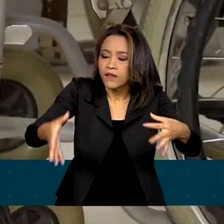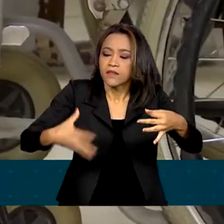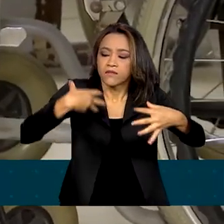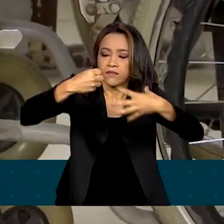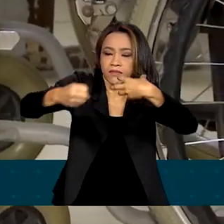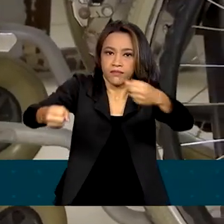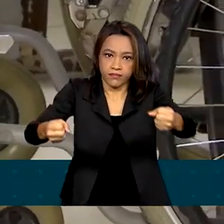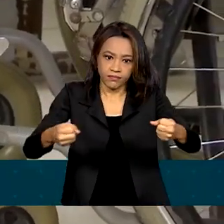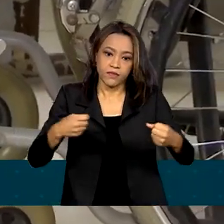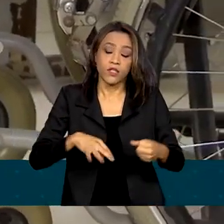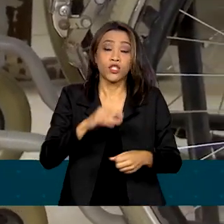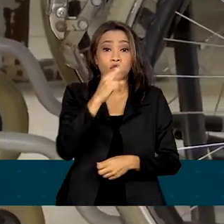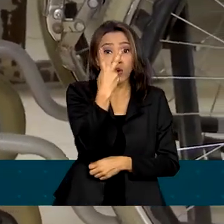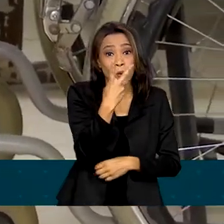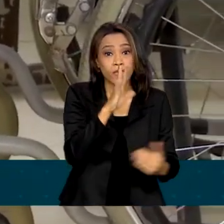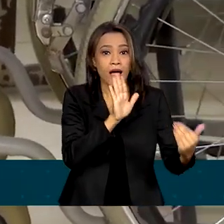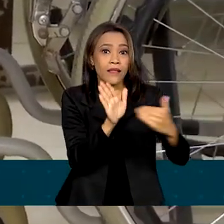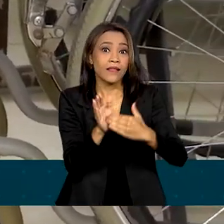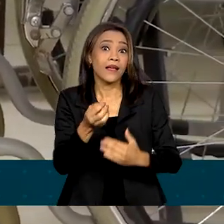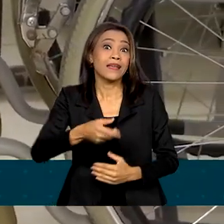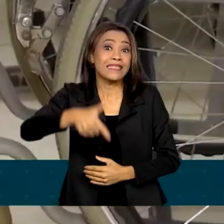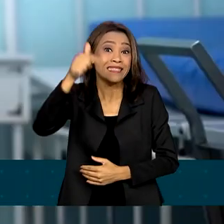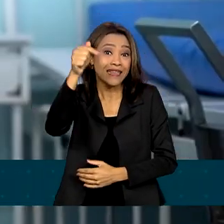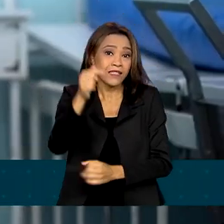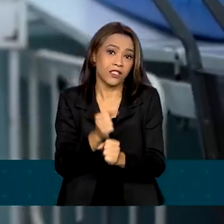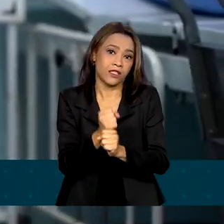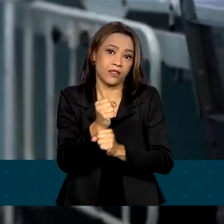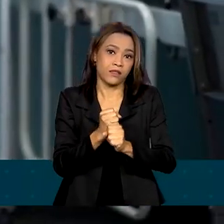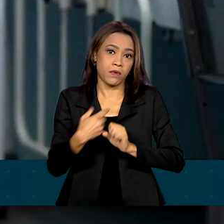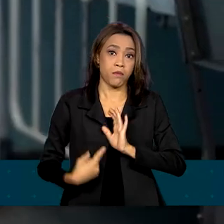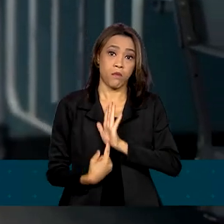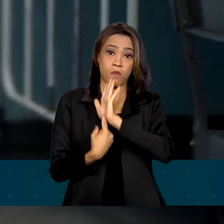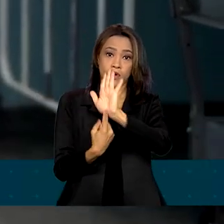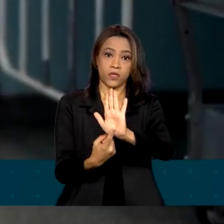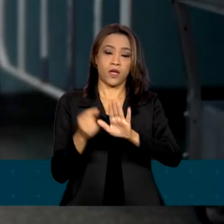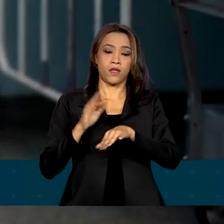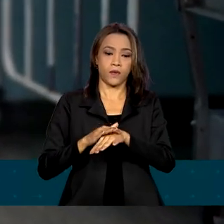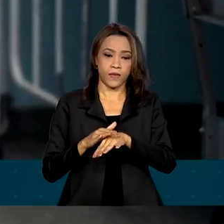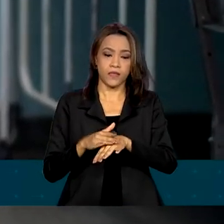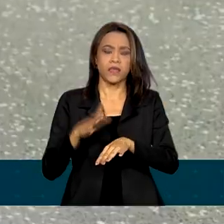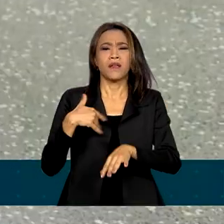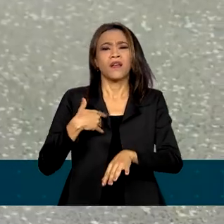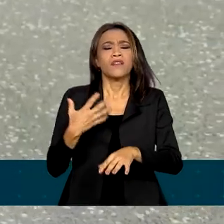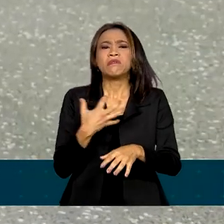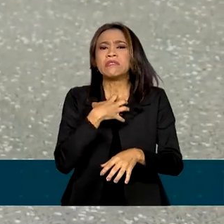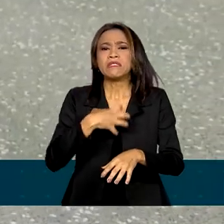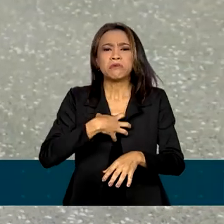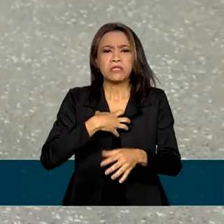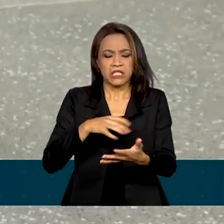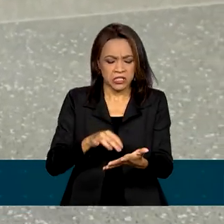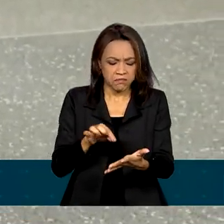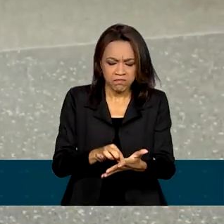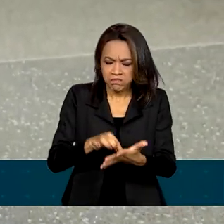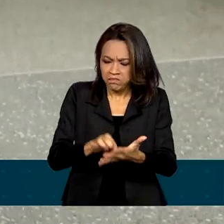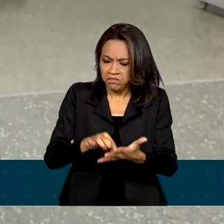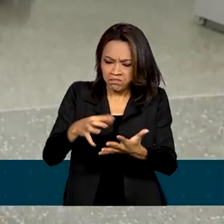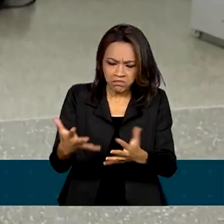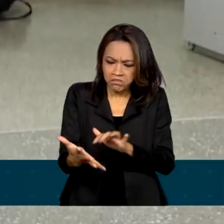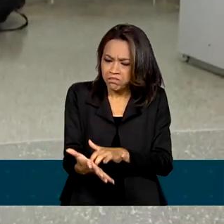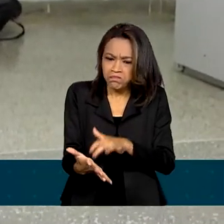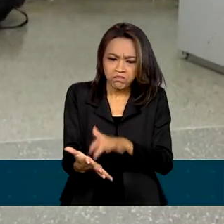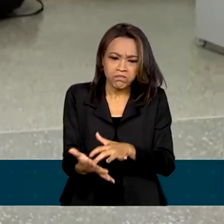de dois a sete anos para apresentar os sintomas. O doente perde a sensação tátil, tem dificuldade de